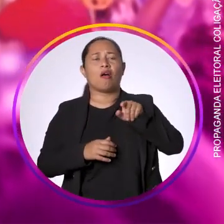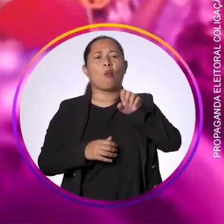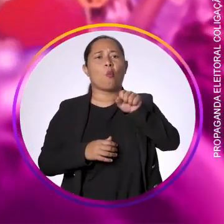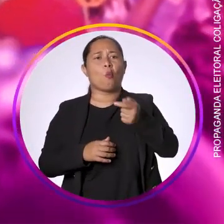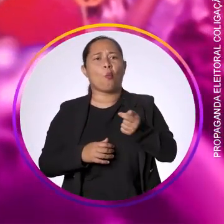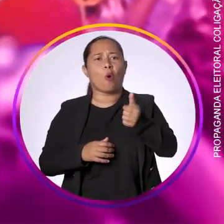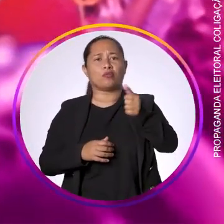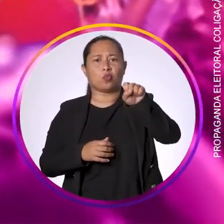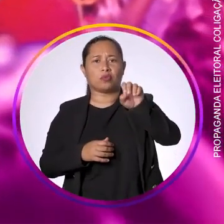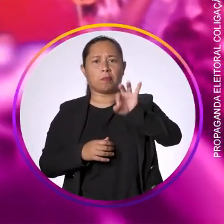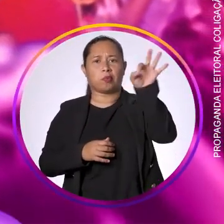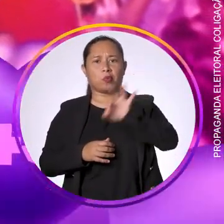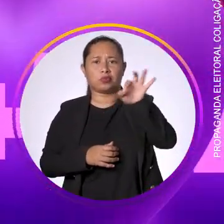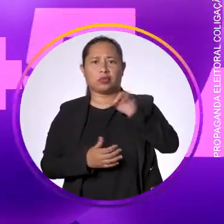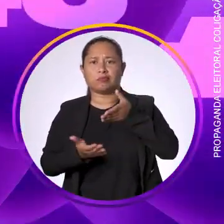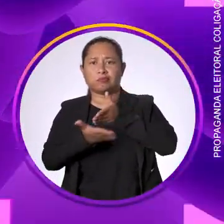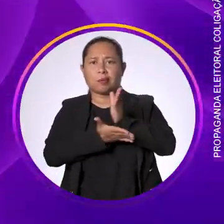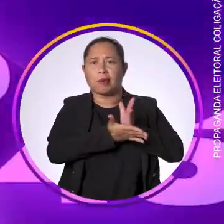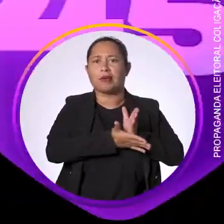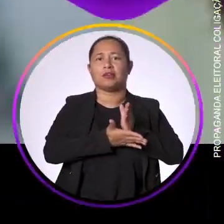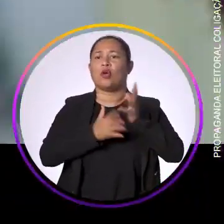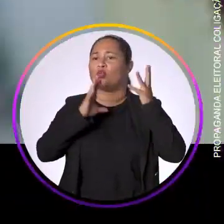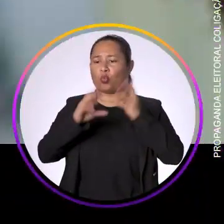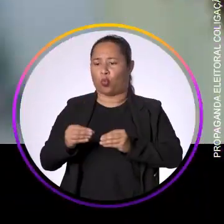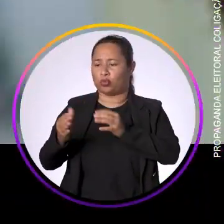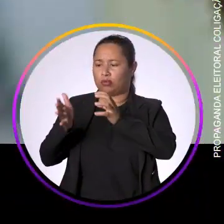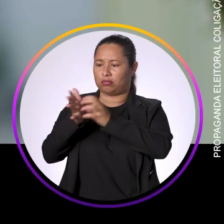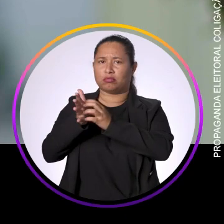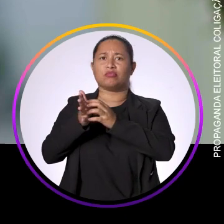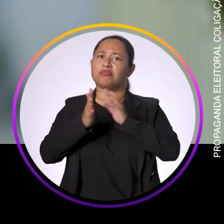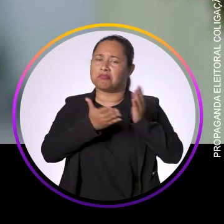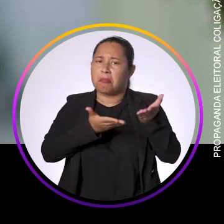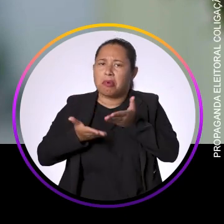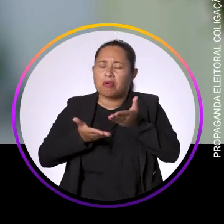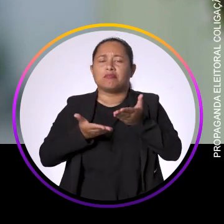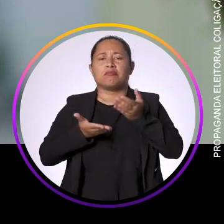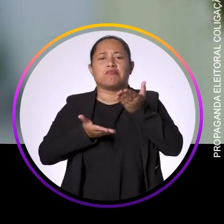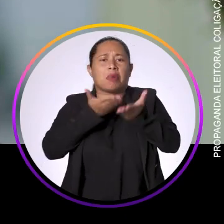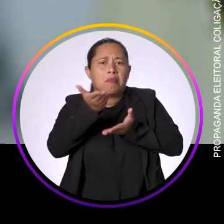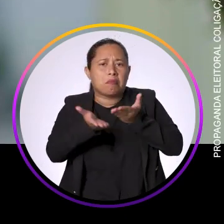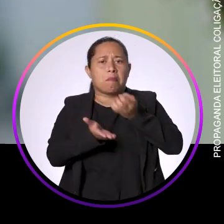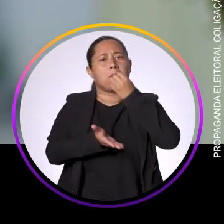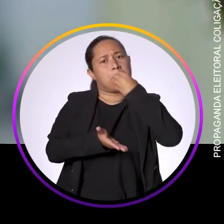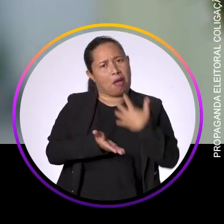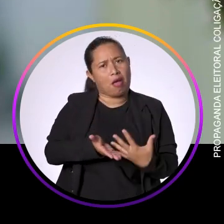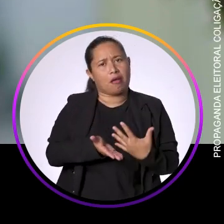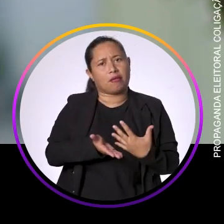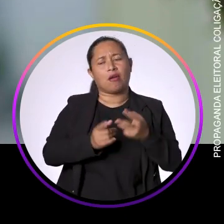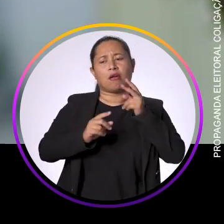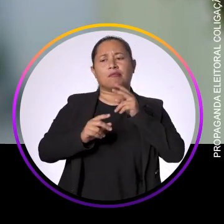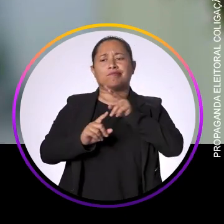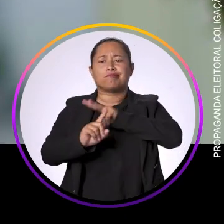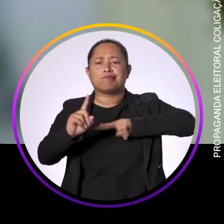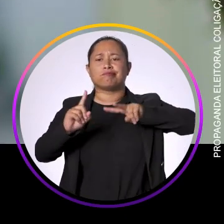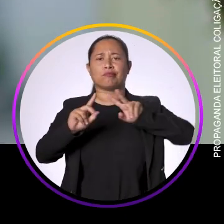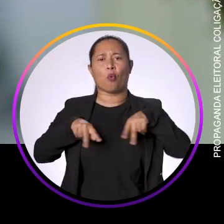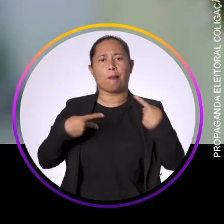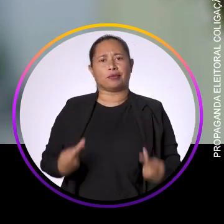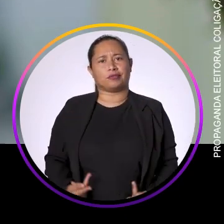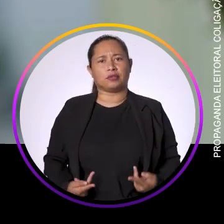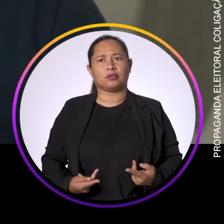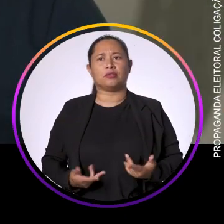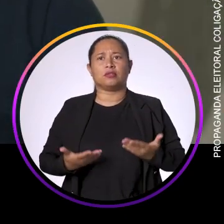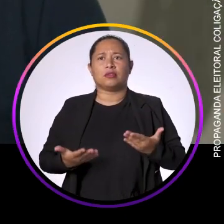Reeleita com quase 80% de aprovação. Todos os servidores sempre foram muito bem recebidos, bem tratados e com um olhar